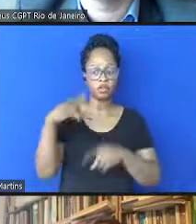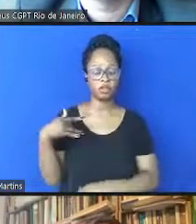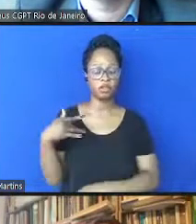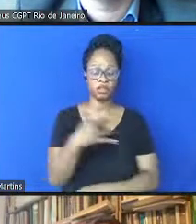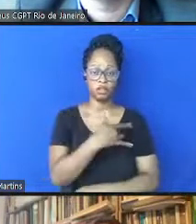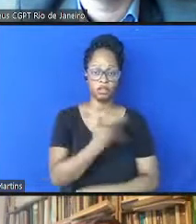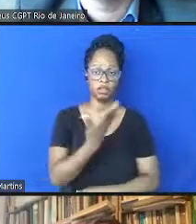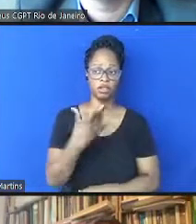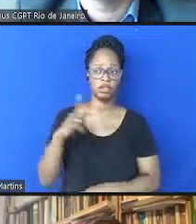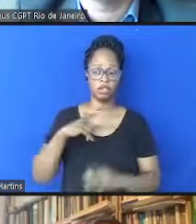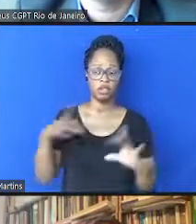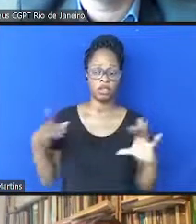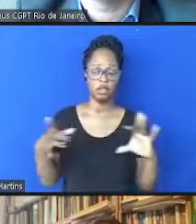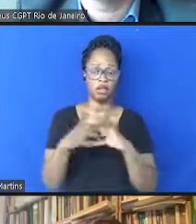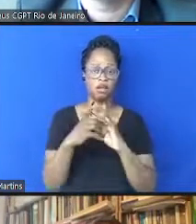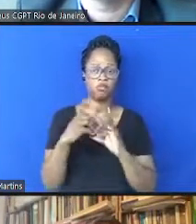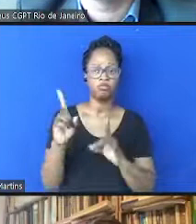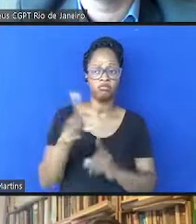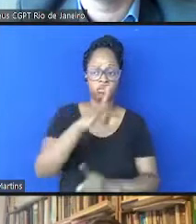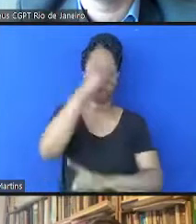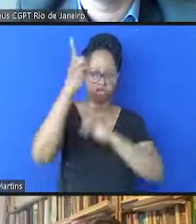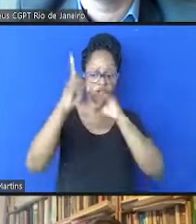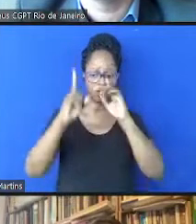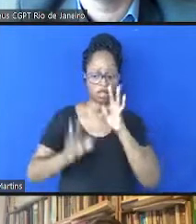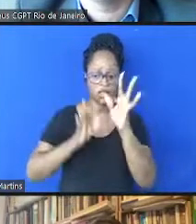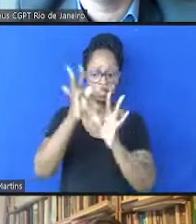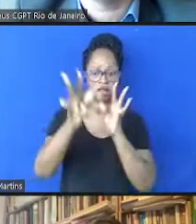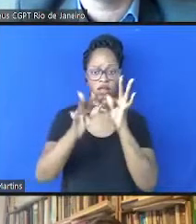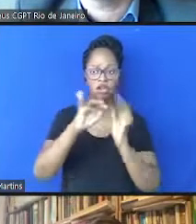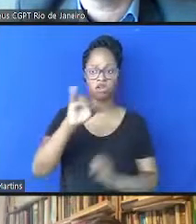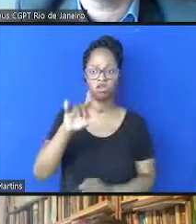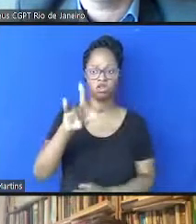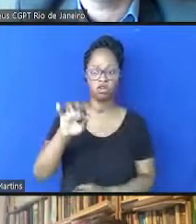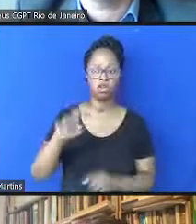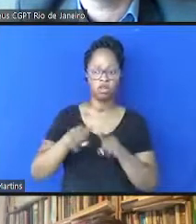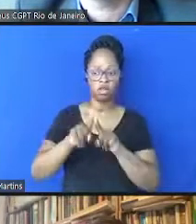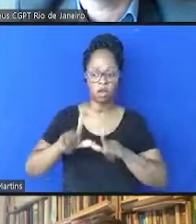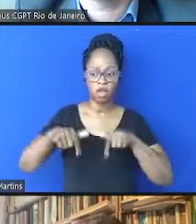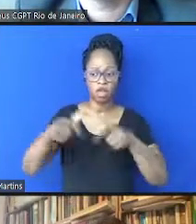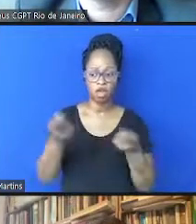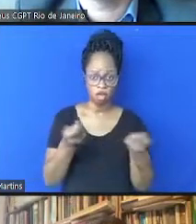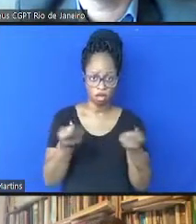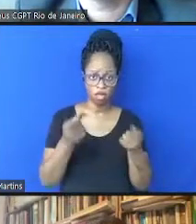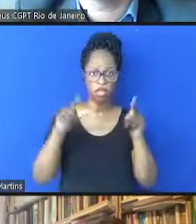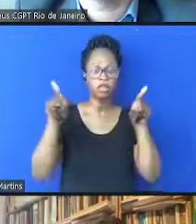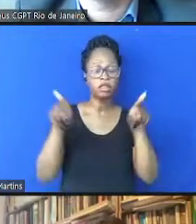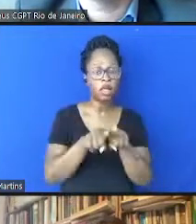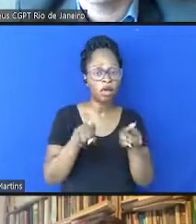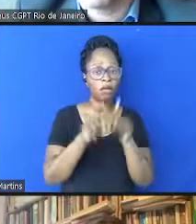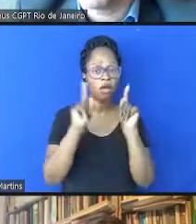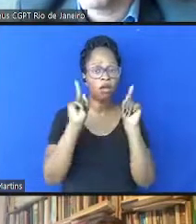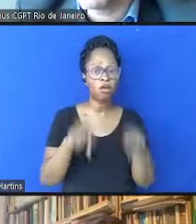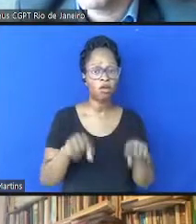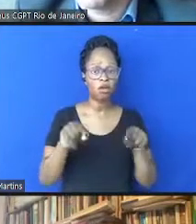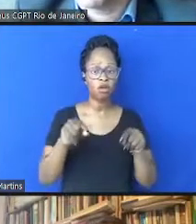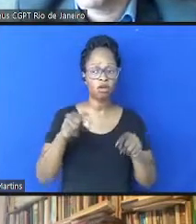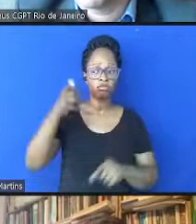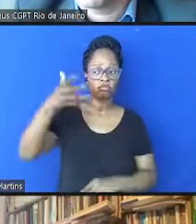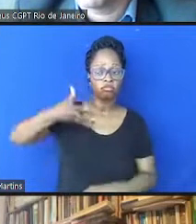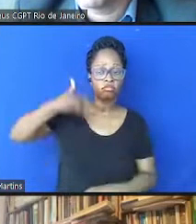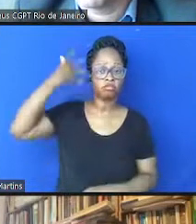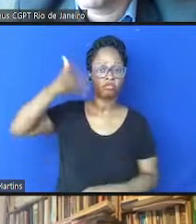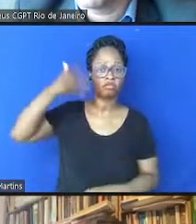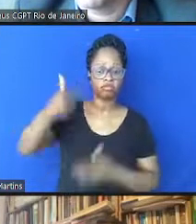no que tange a gestão e inovação tecnológica. Jorge também atuará, além da mediação, nessa plenária e também na